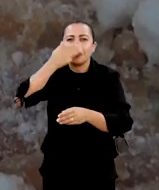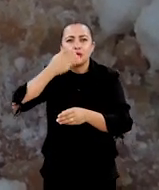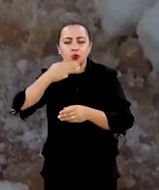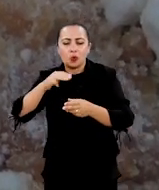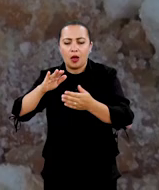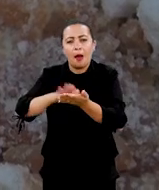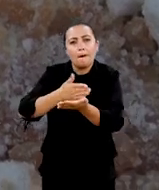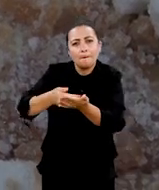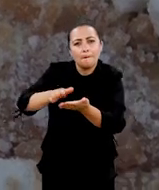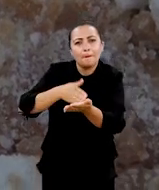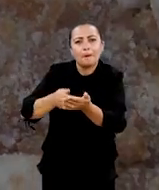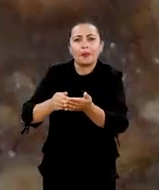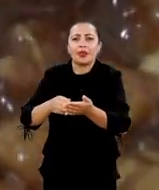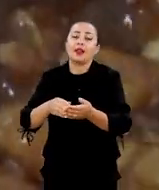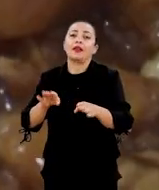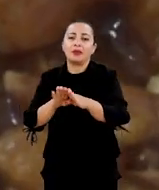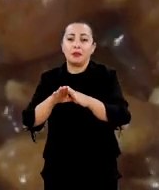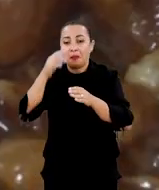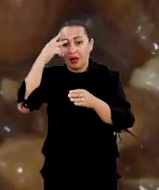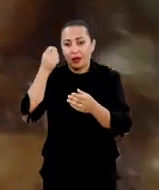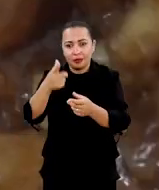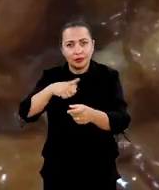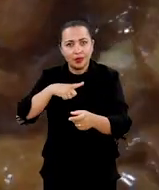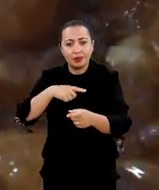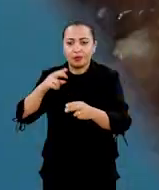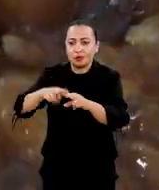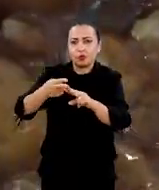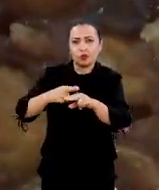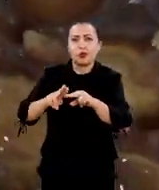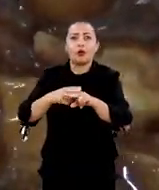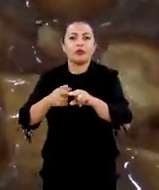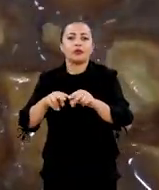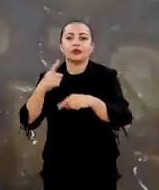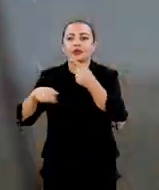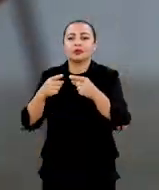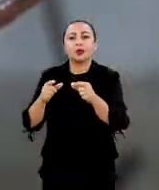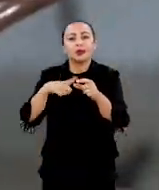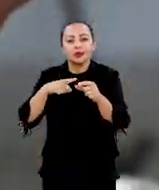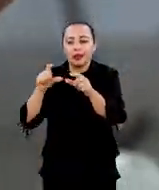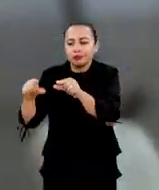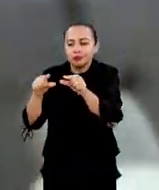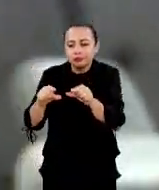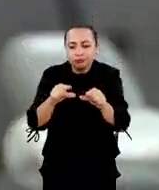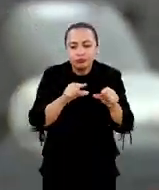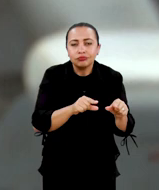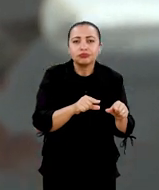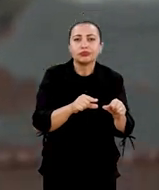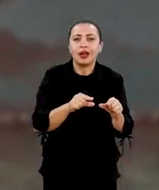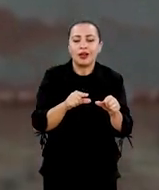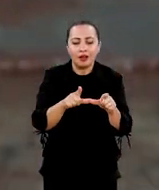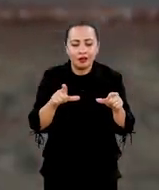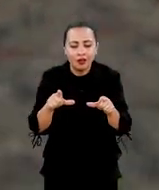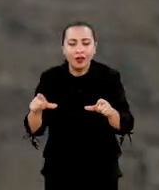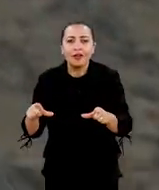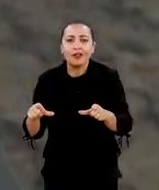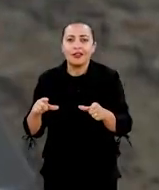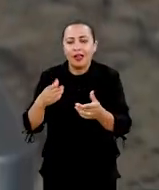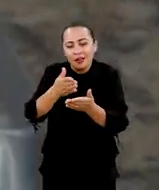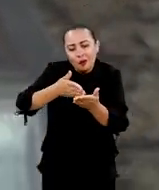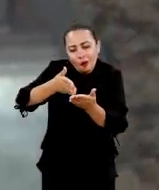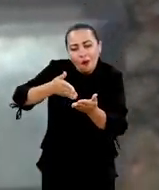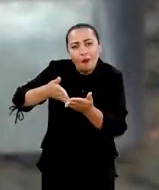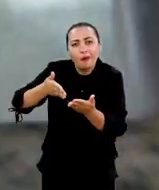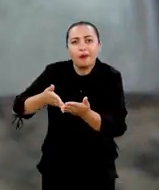a manteiga, o açúcar, para poder assim obter o chocolate. Depois desse processo, obtém aquela barrazinha, quem não